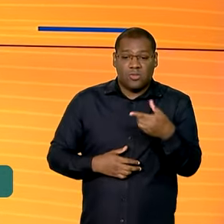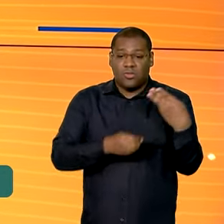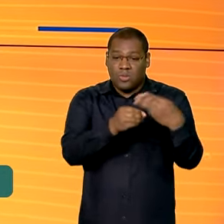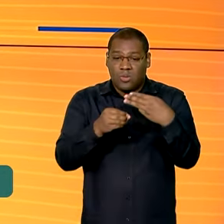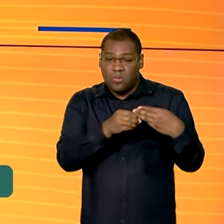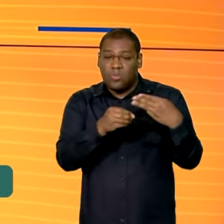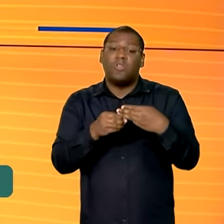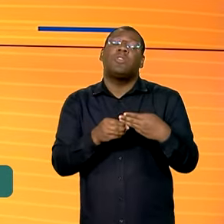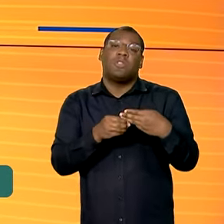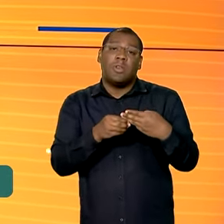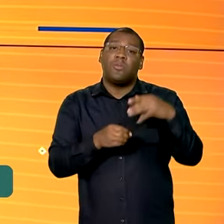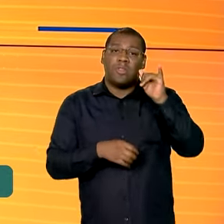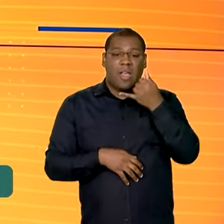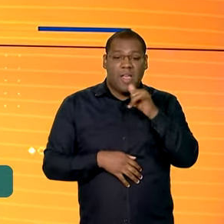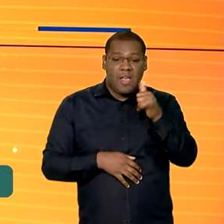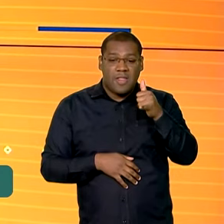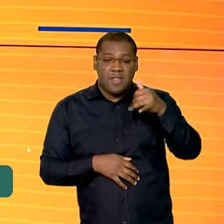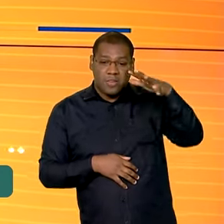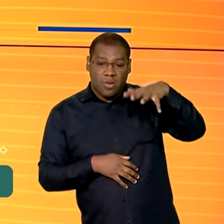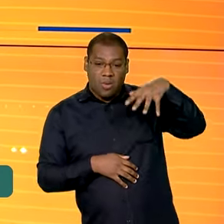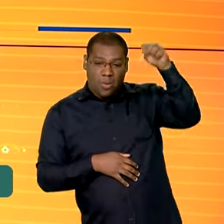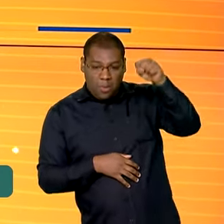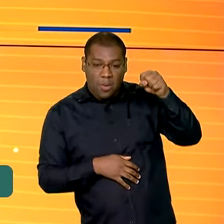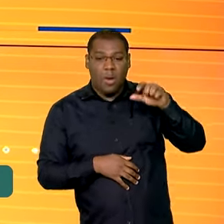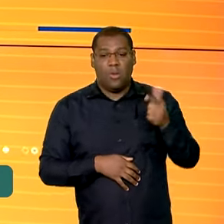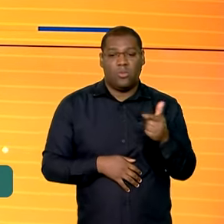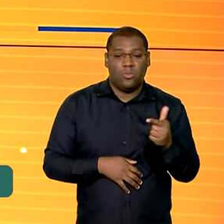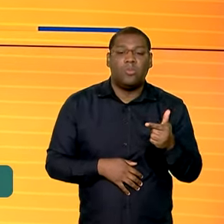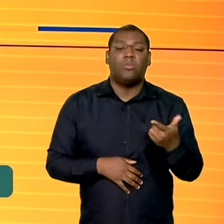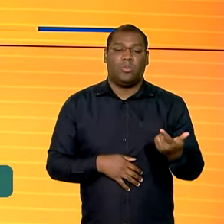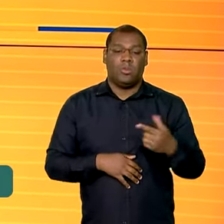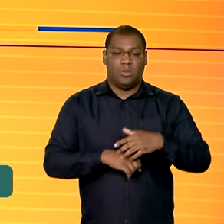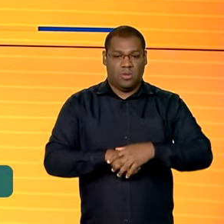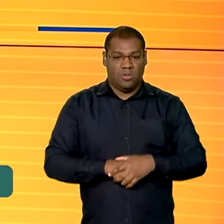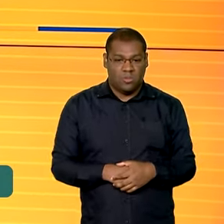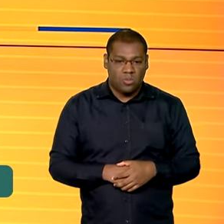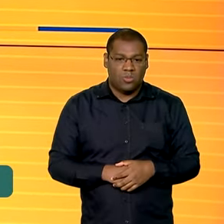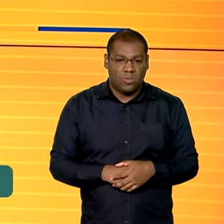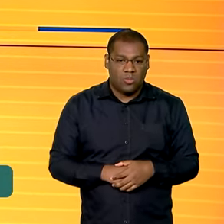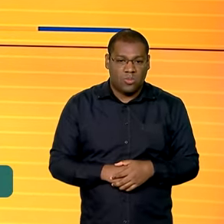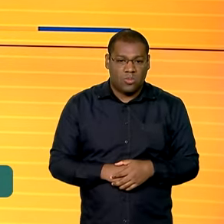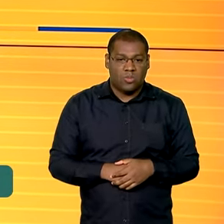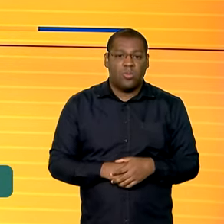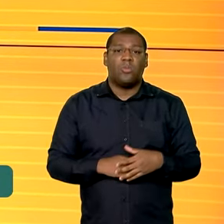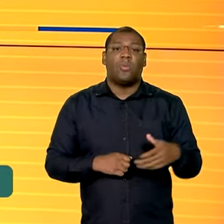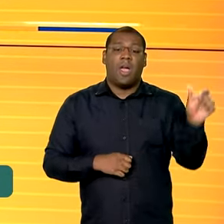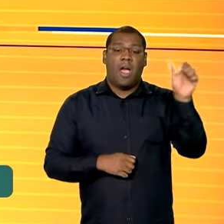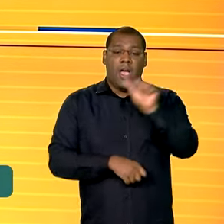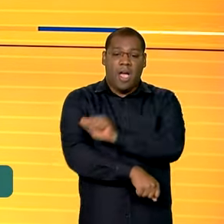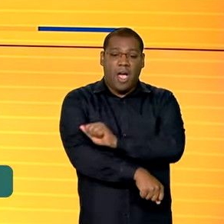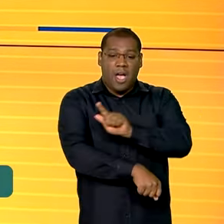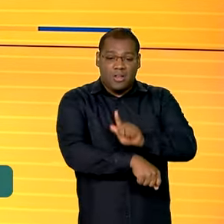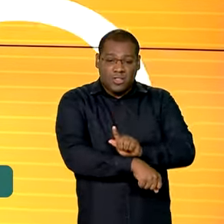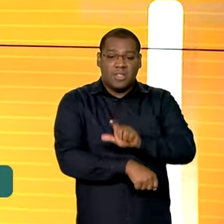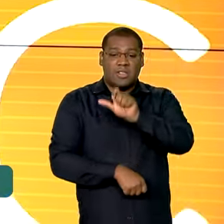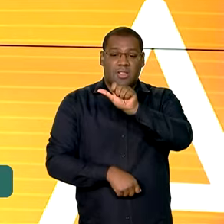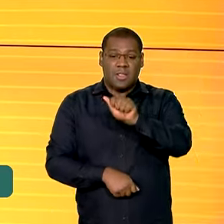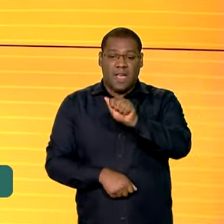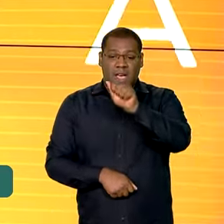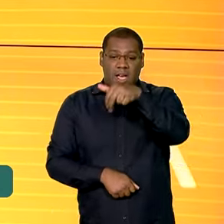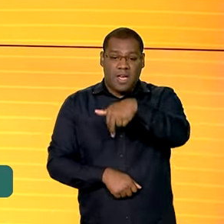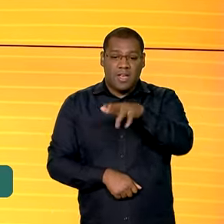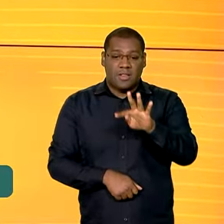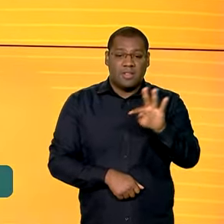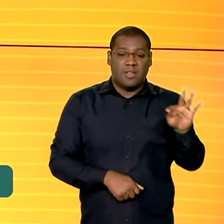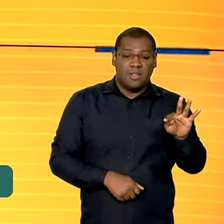desligamento de energia. Nas rodovias federais, a Agência Nacional de Transportes Terrestres, a ANTT, liberou o